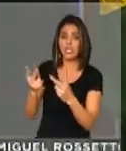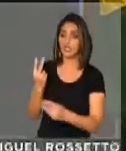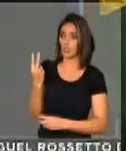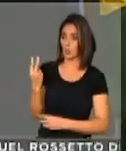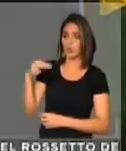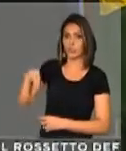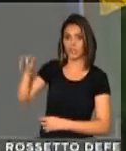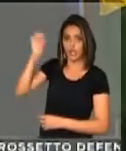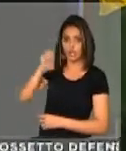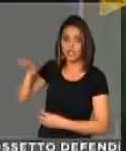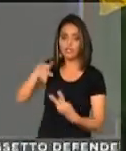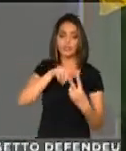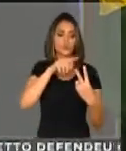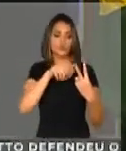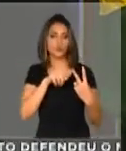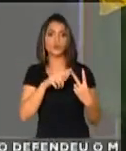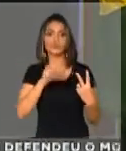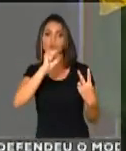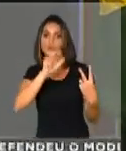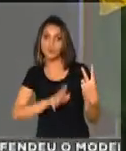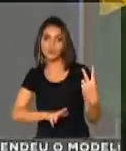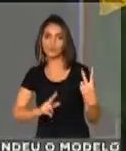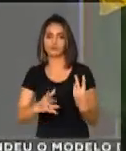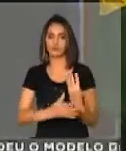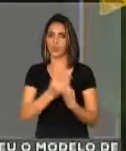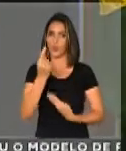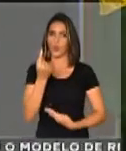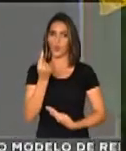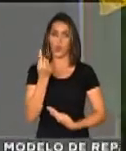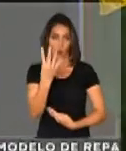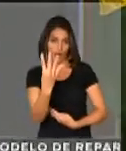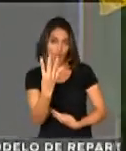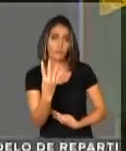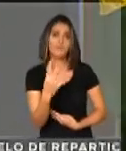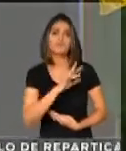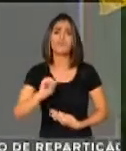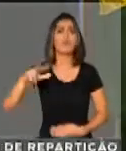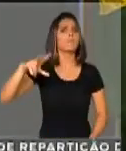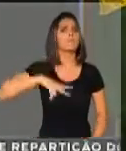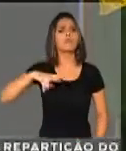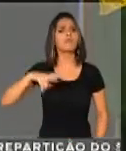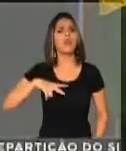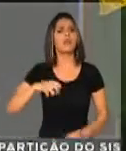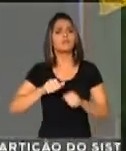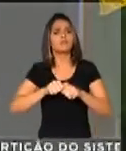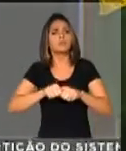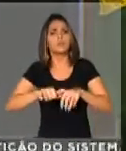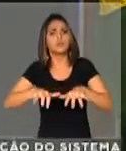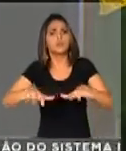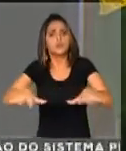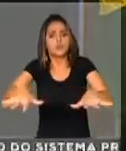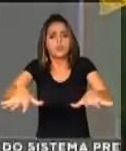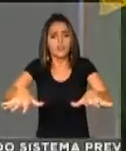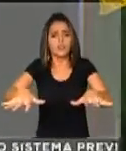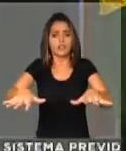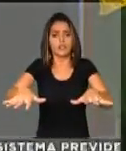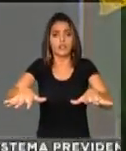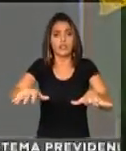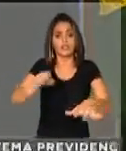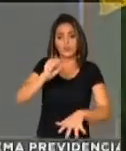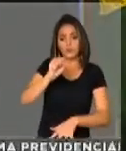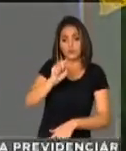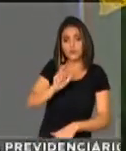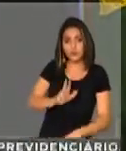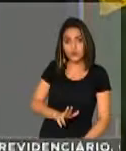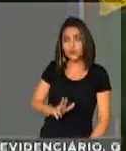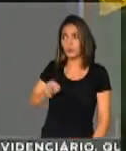do Nordeste e as duas refinarias do Sul, ou seja, privatizar a distribuição do Sul e